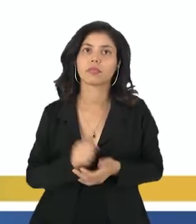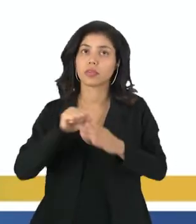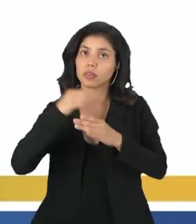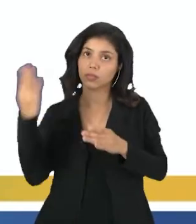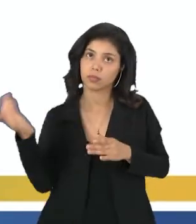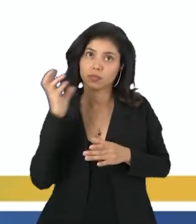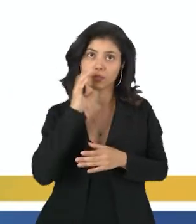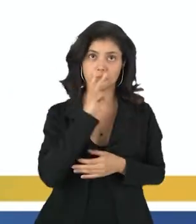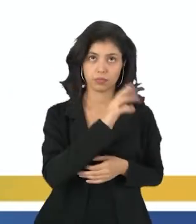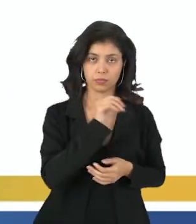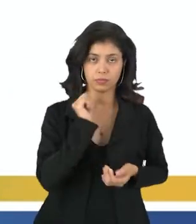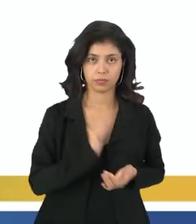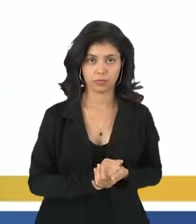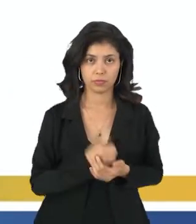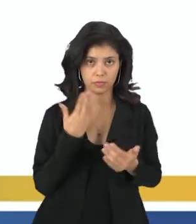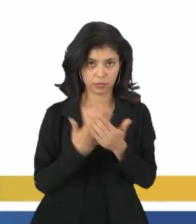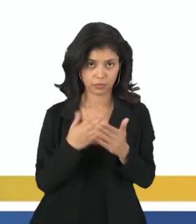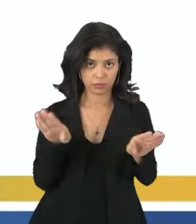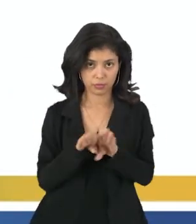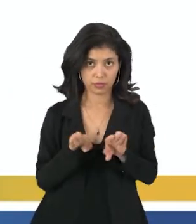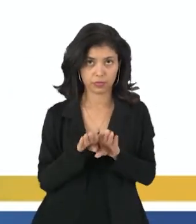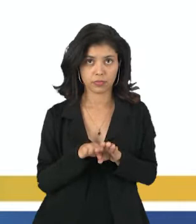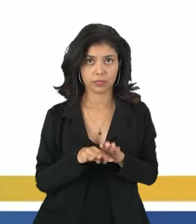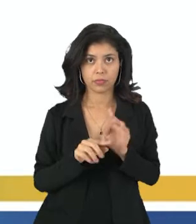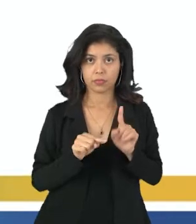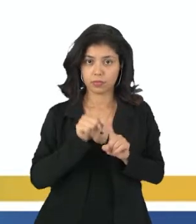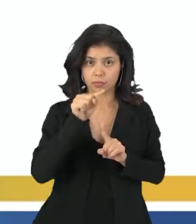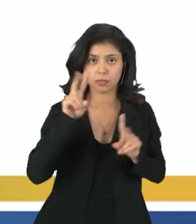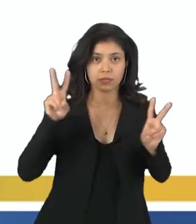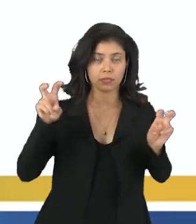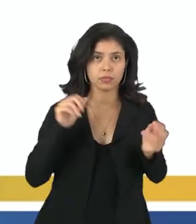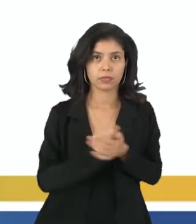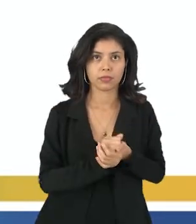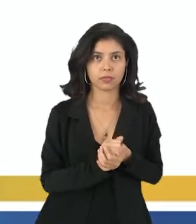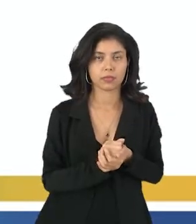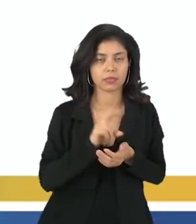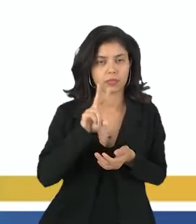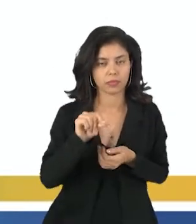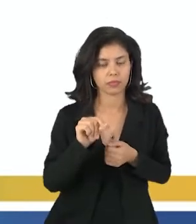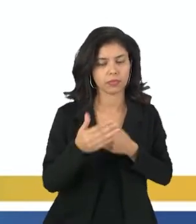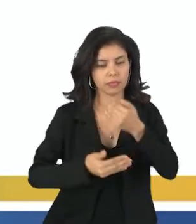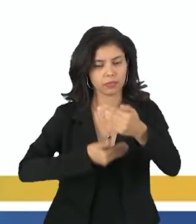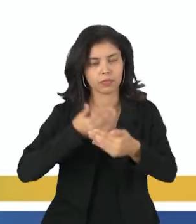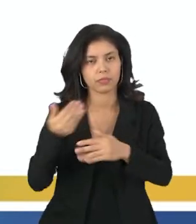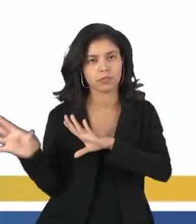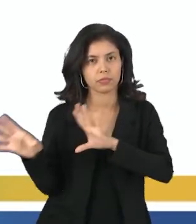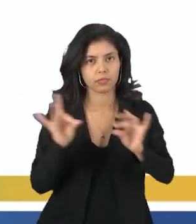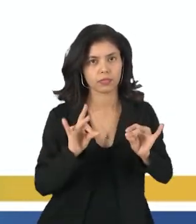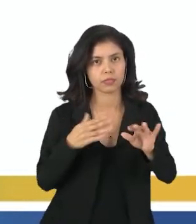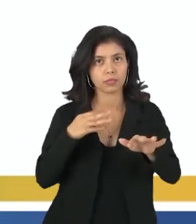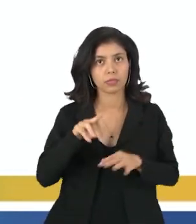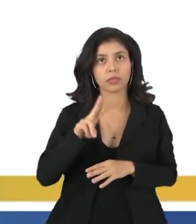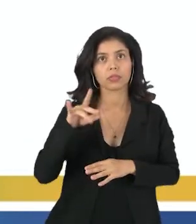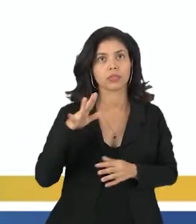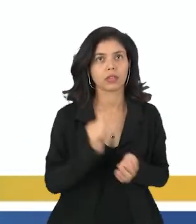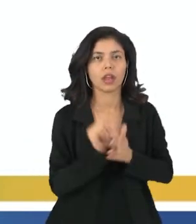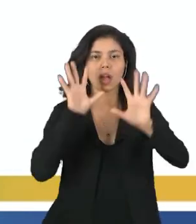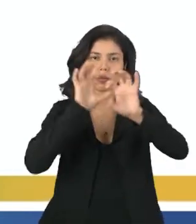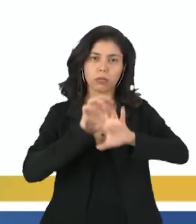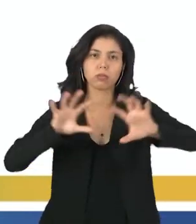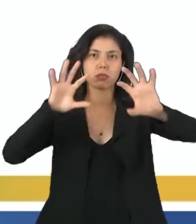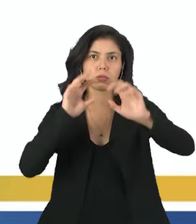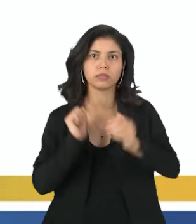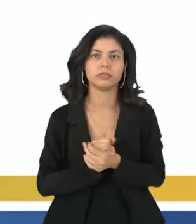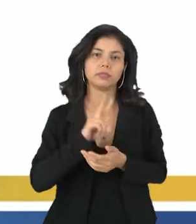fora da geladeira, também é uma máquina térmica, e ela faz esse processo através de um motor. Tem um gás